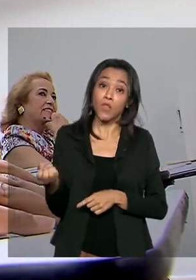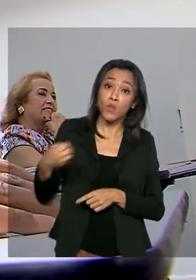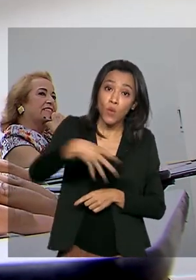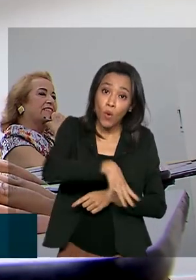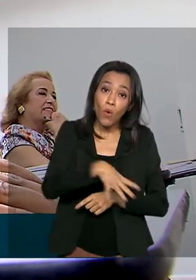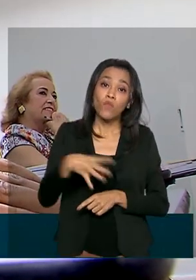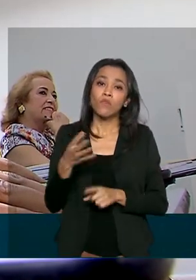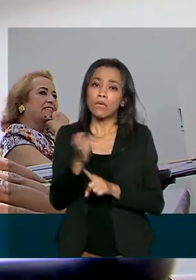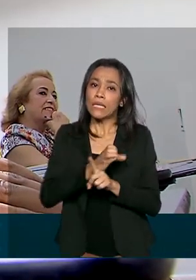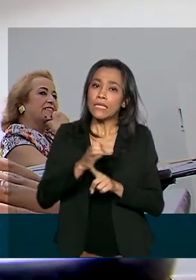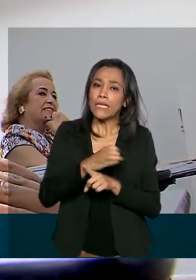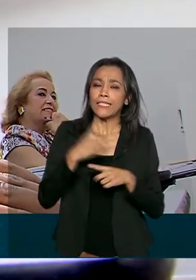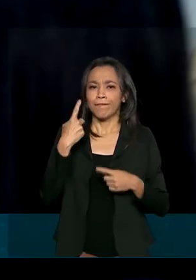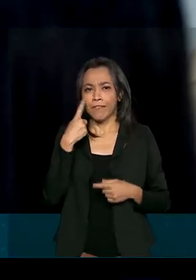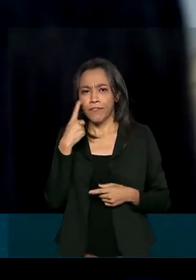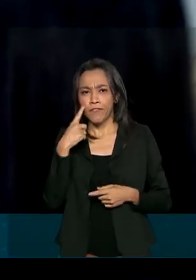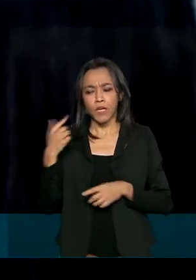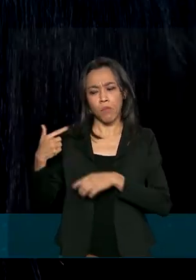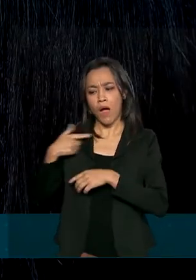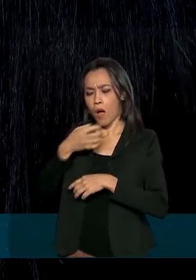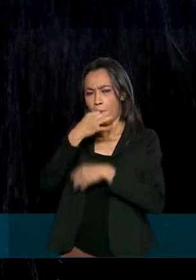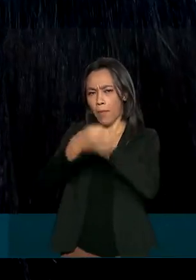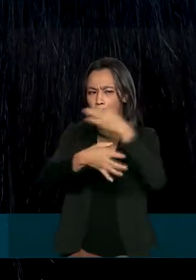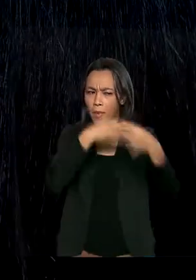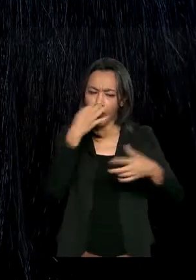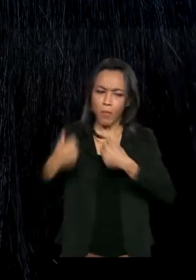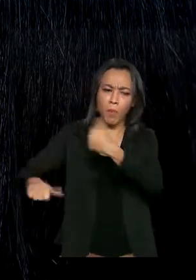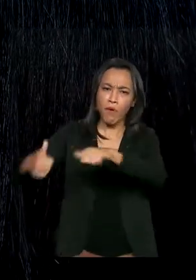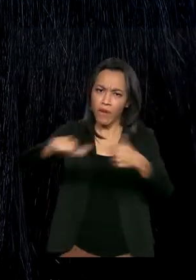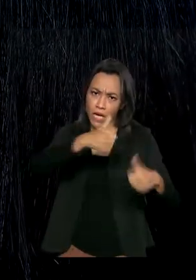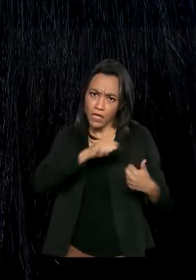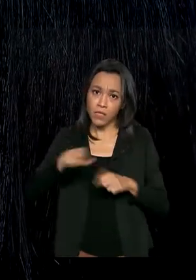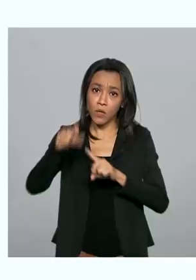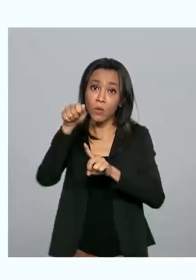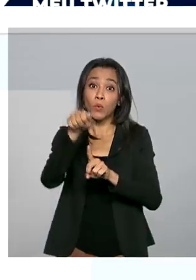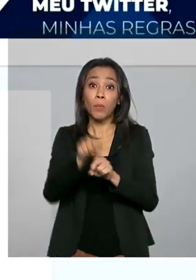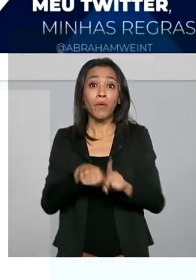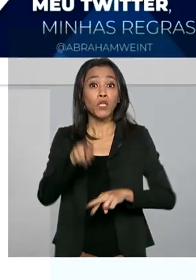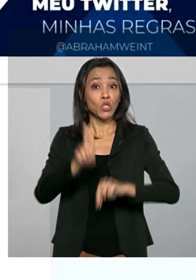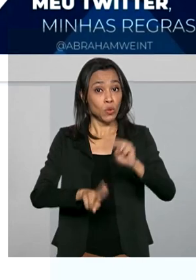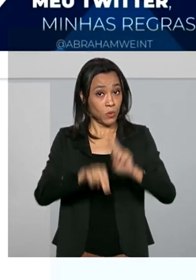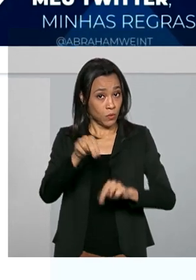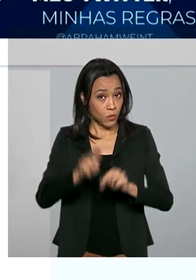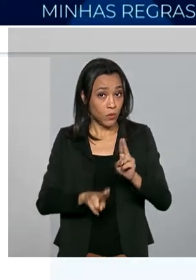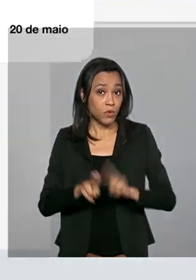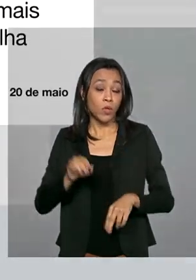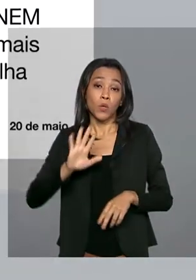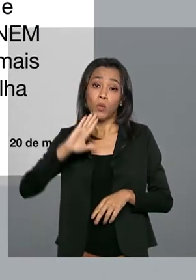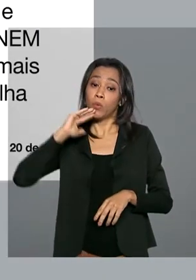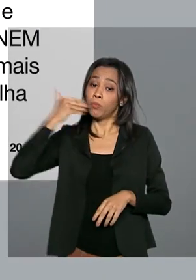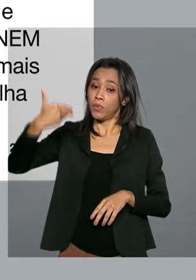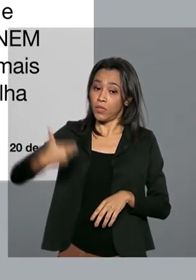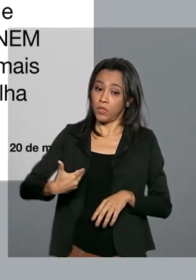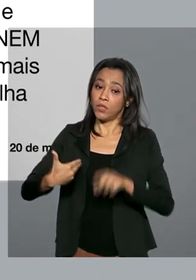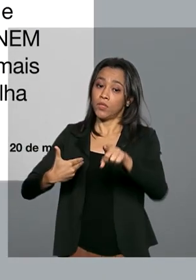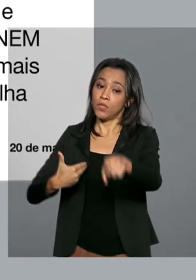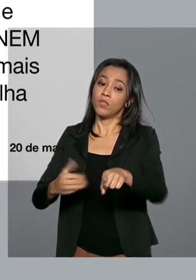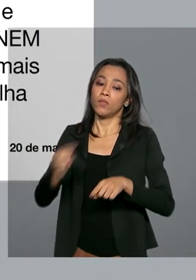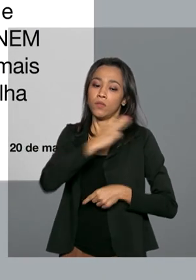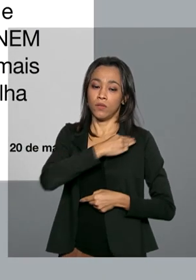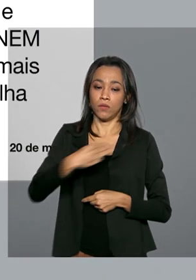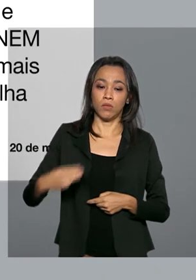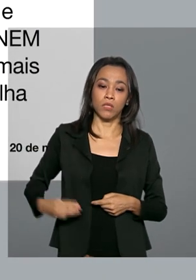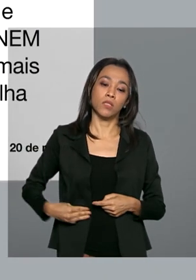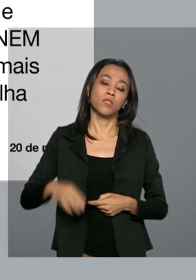será após uma consulta que o Inep fará aos estudantes no mês de junho. O pedido veio do ministro da Educação, Abraham